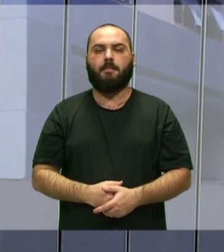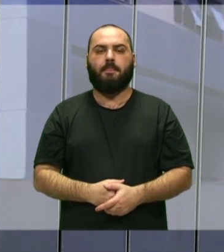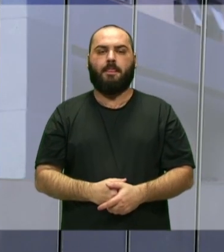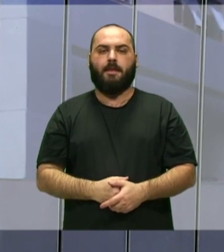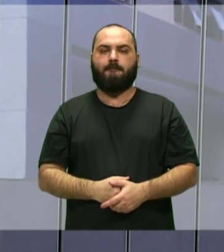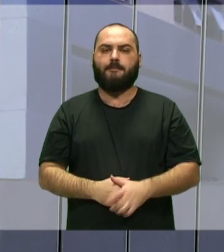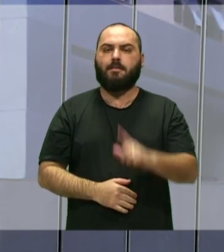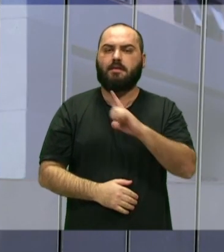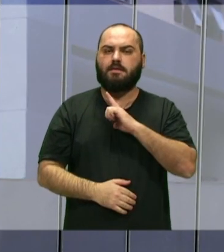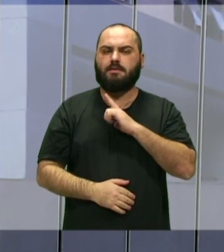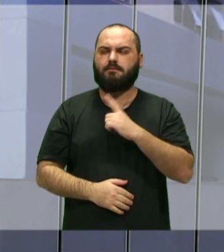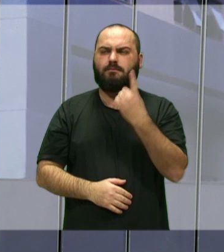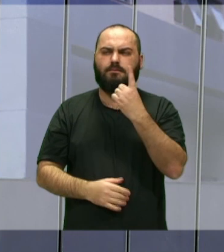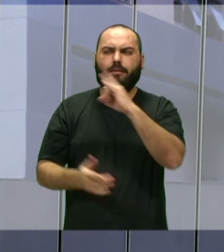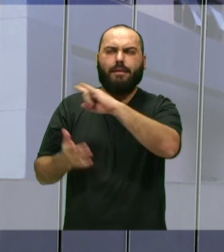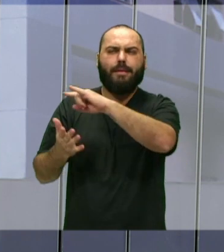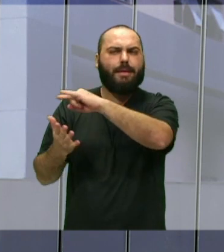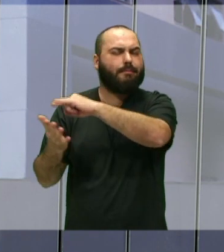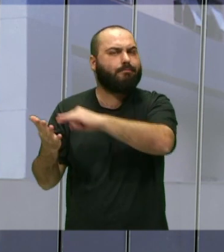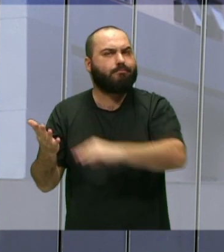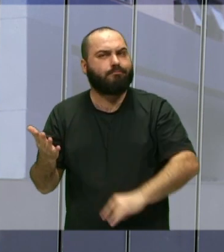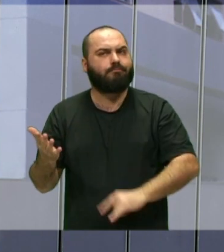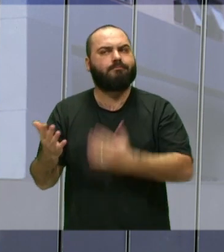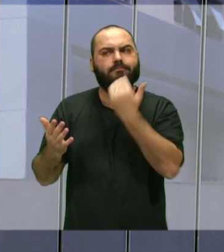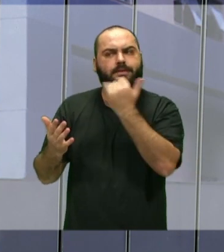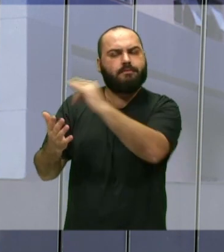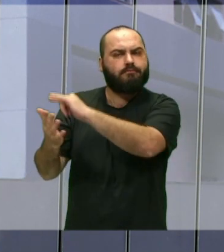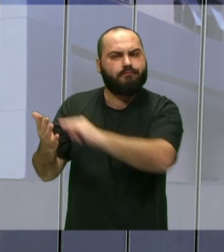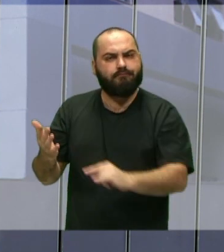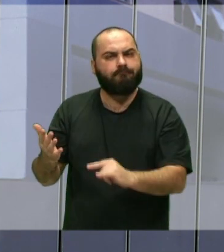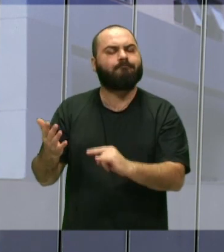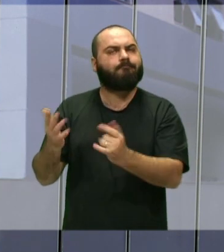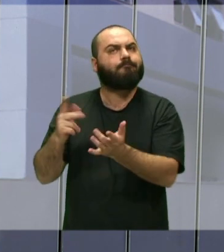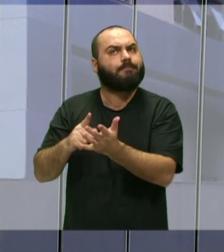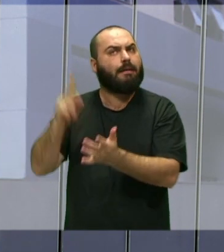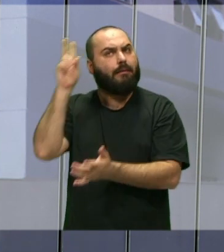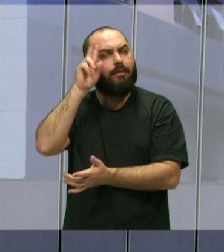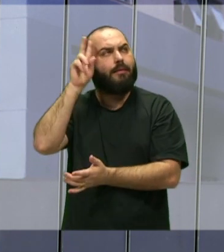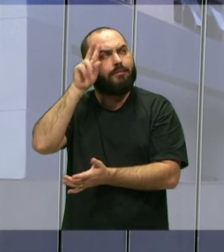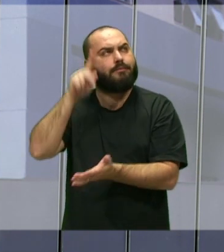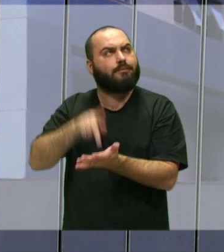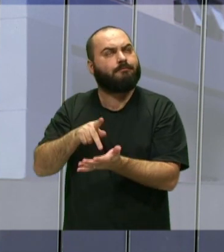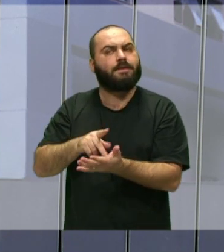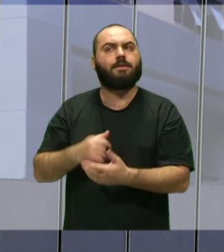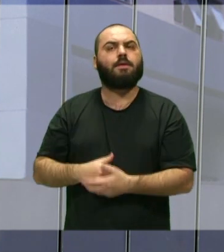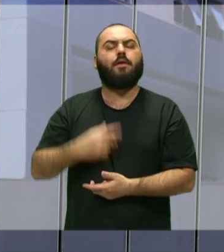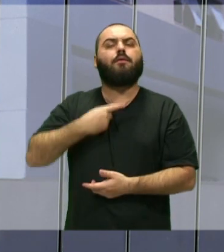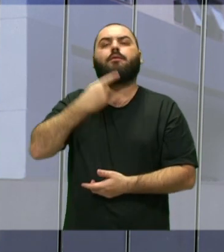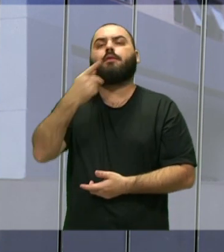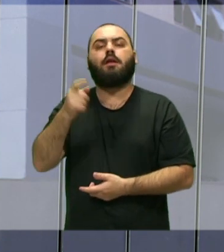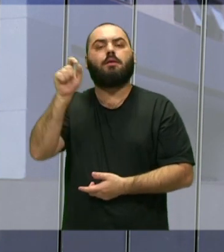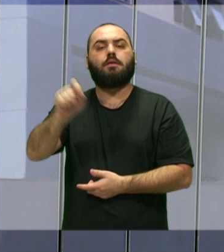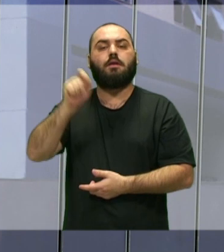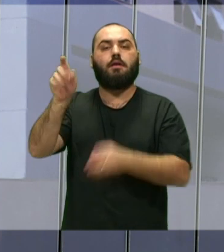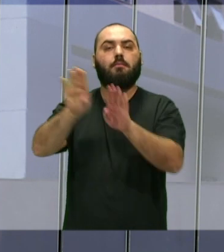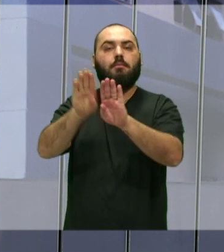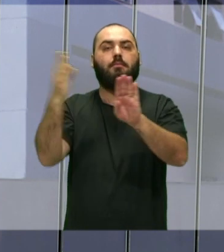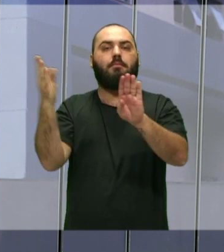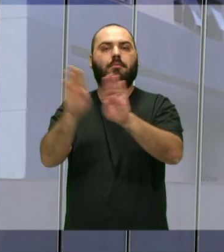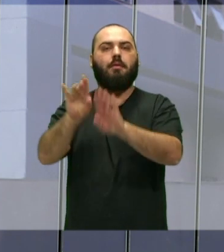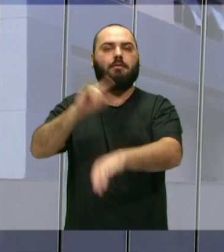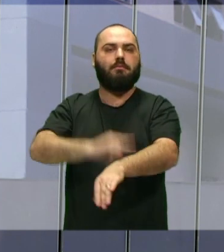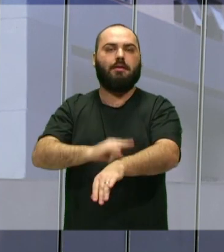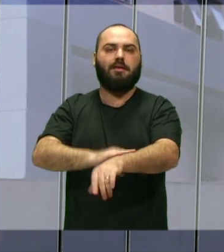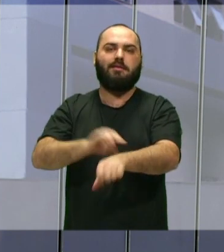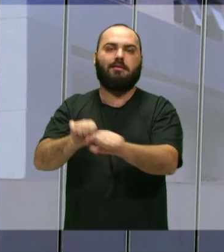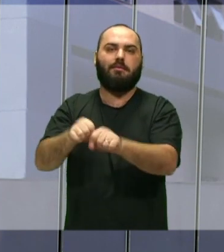se eu me lembro, é requerimento com o qual eu falei sobre a porta do banheiro quebrado